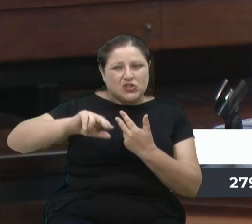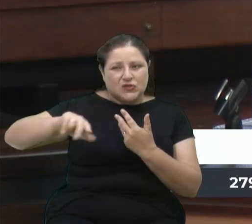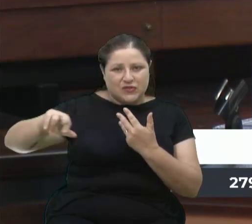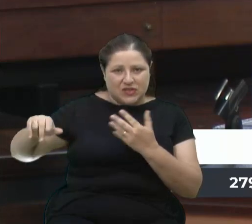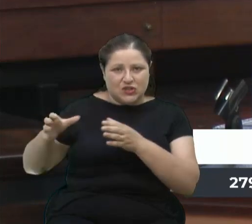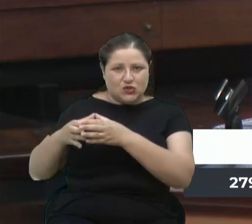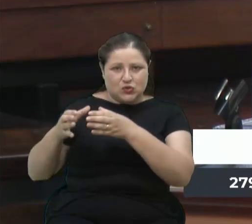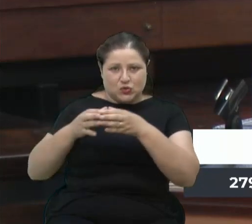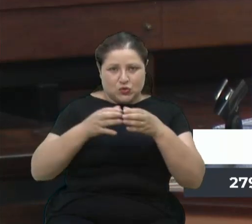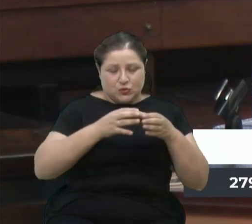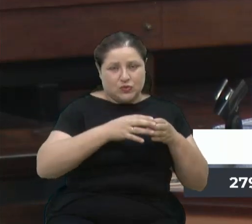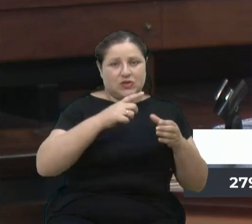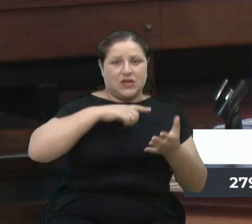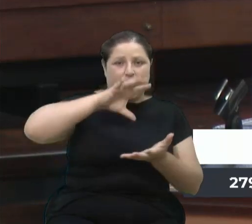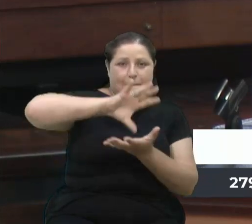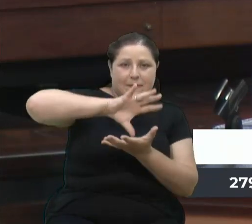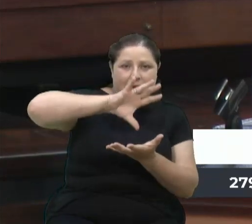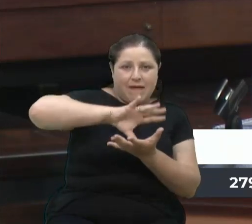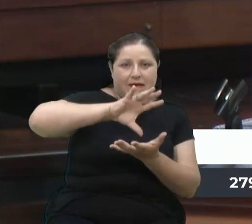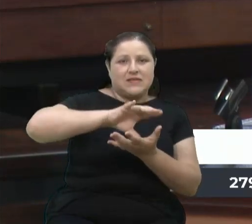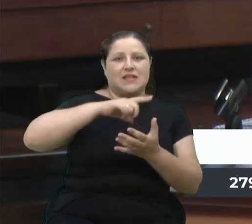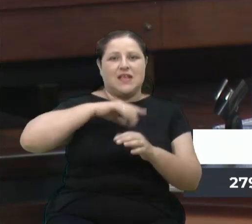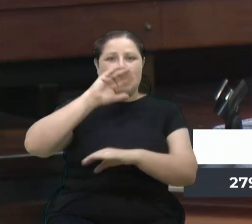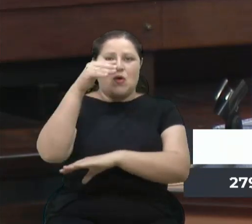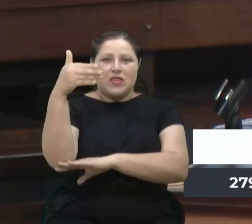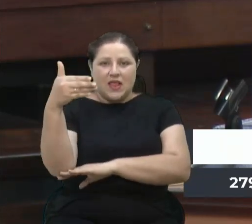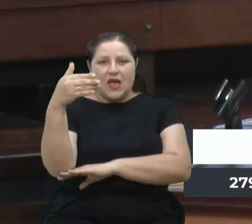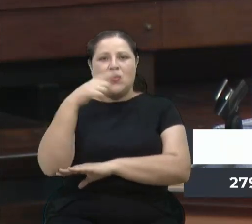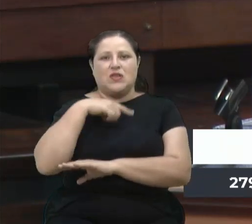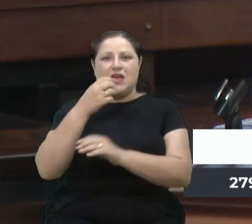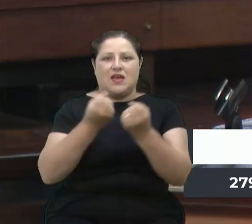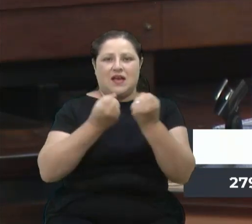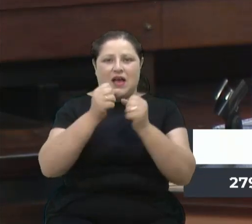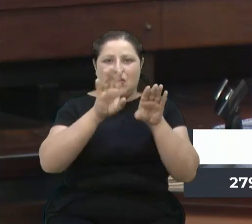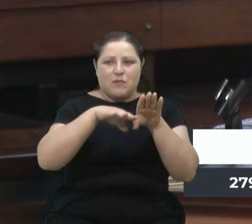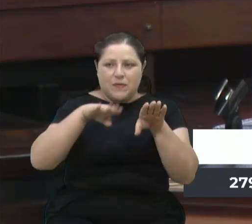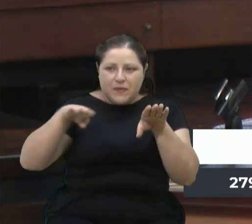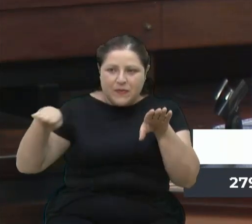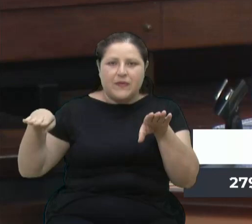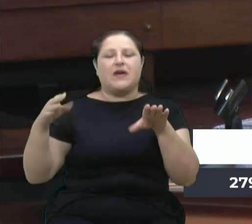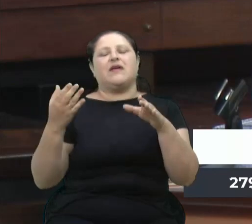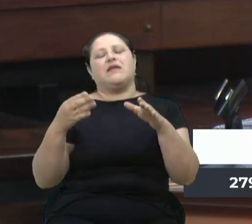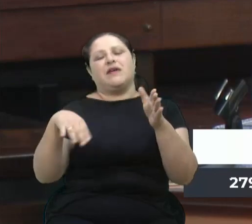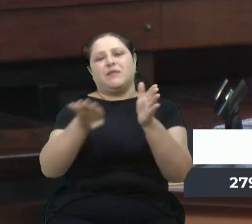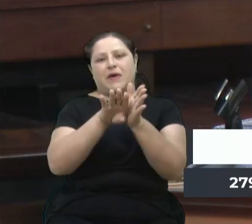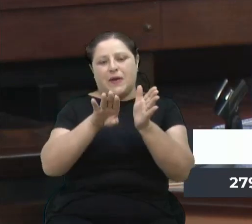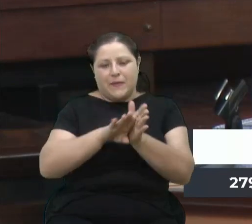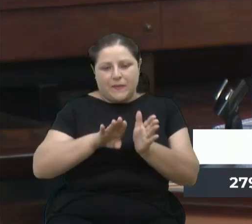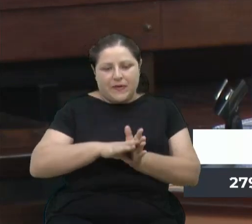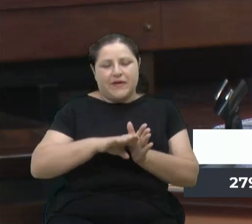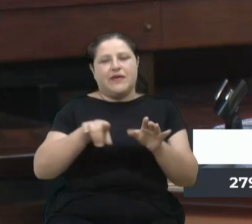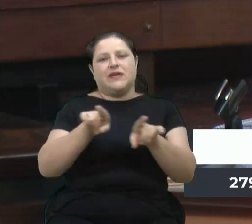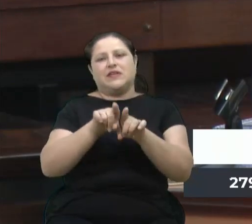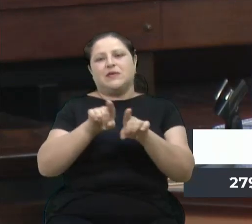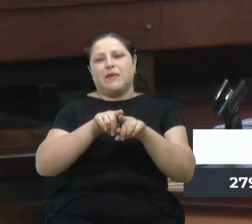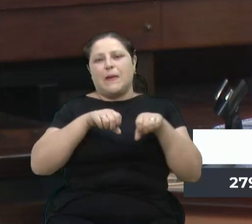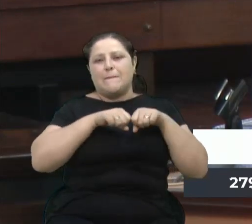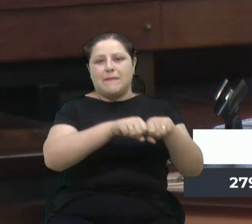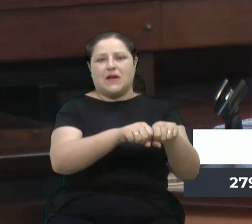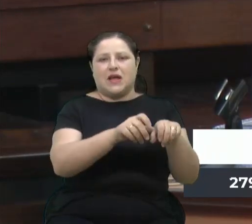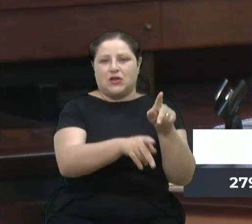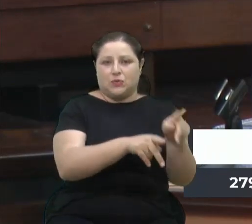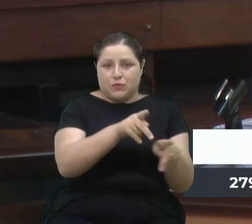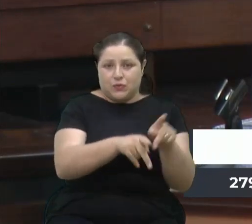Vai ter praça também, vai ter hotel, vai ter estacionamento, vai ter mercado público. Então, um projeto bem